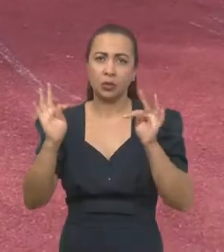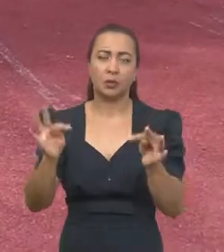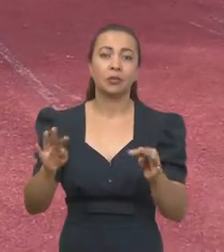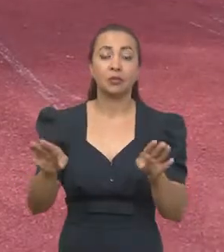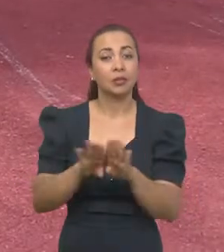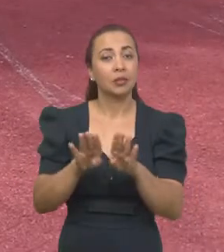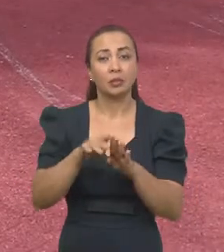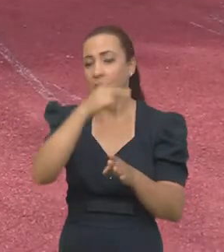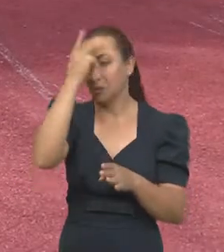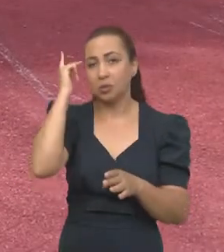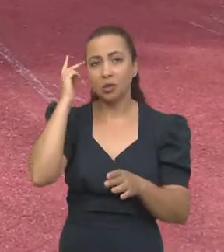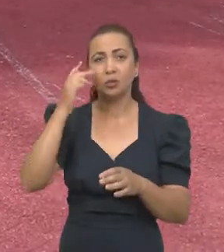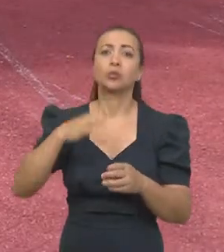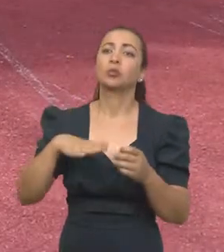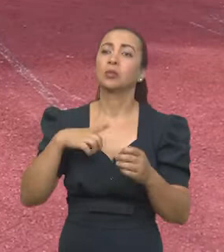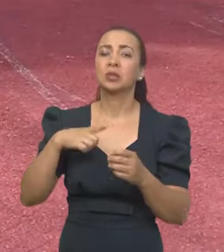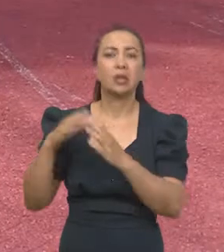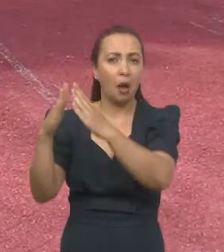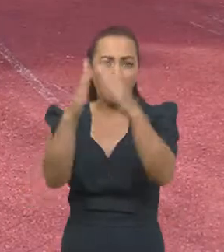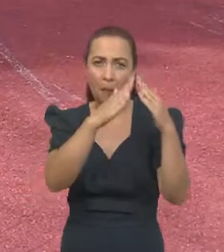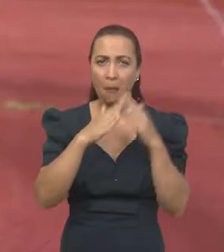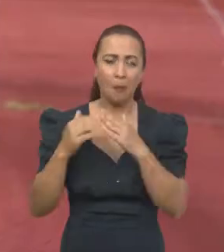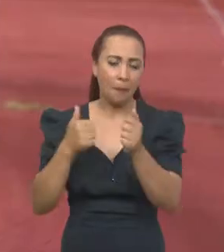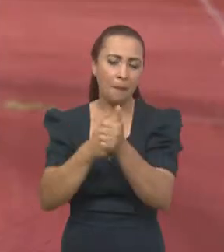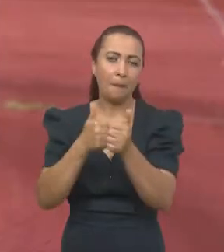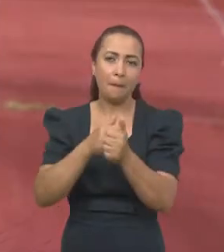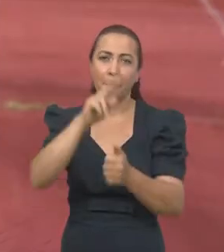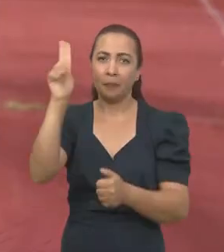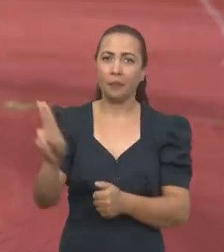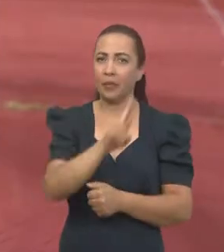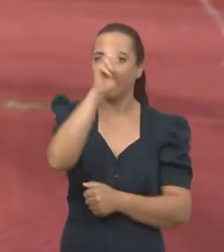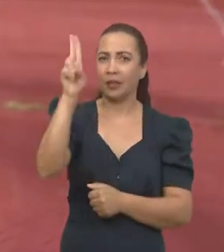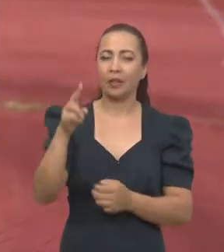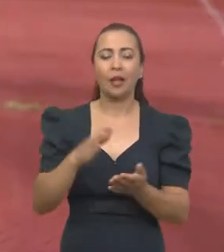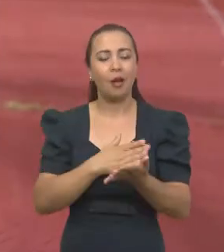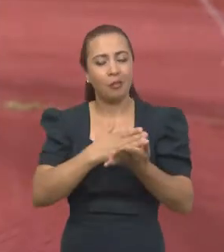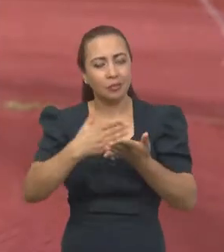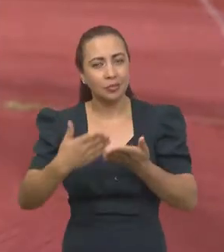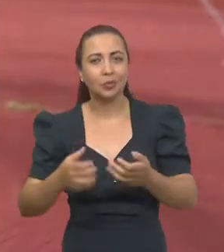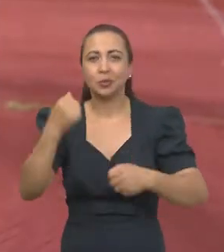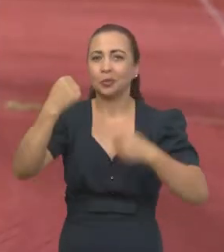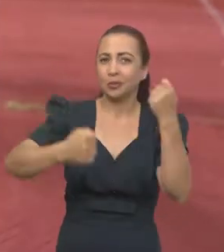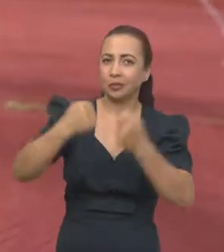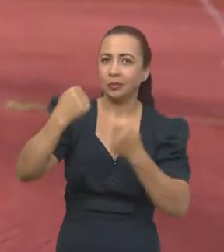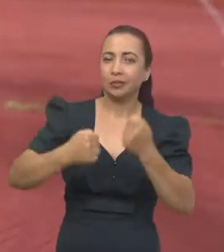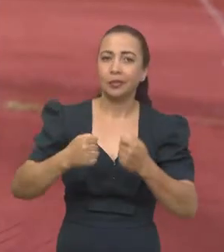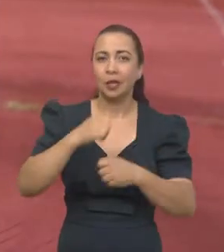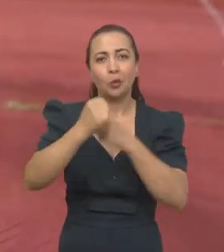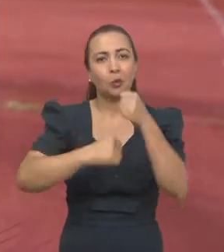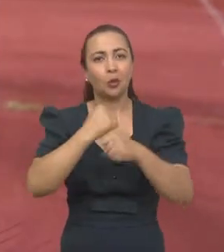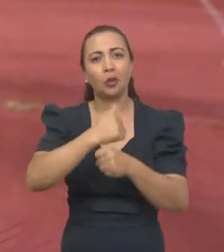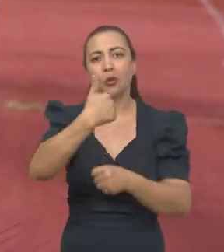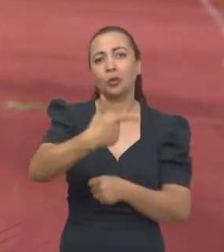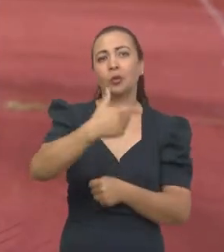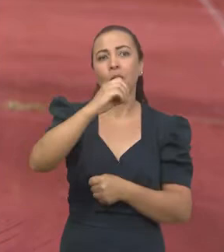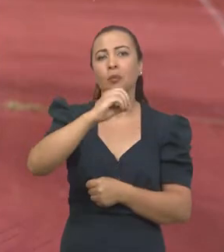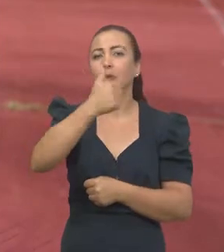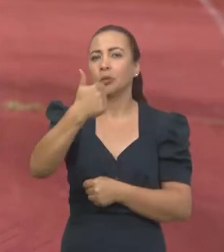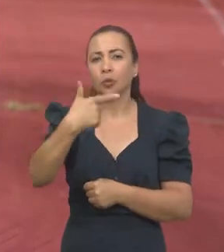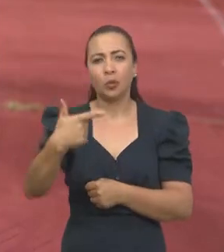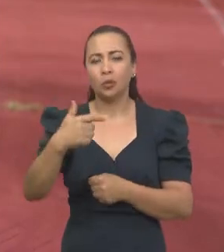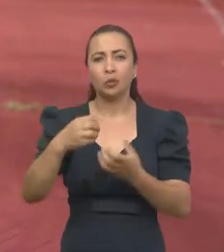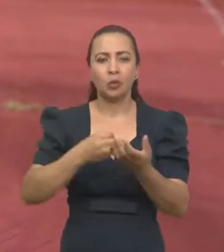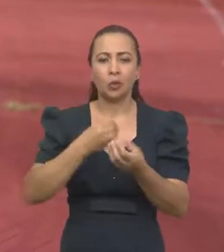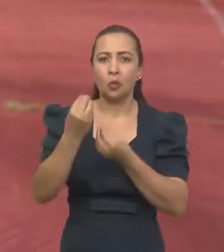técnicos, quanto também as pessoas que moram em torno da universidade. Eu voltei a correr com mais frequência no ano de 2012, quando eu estava